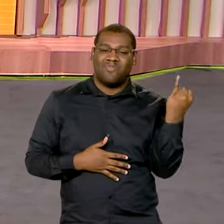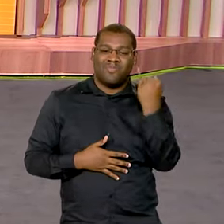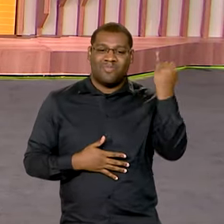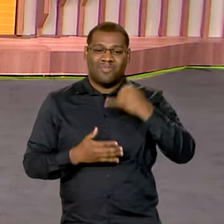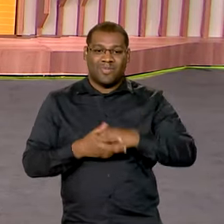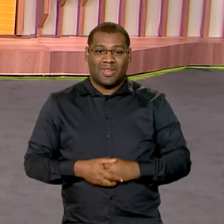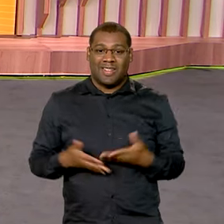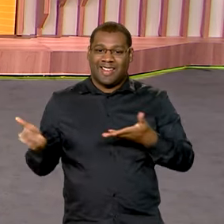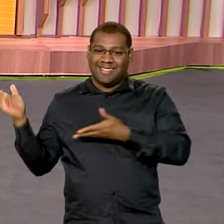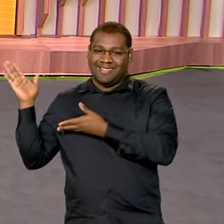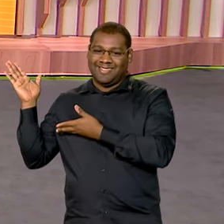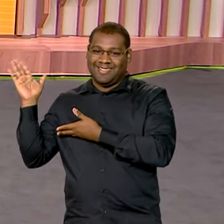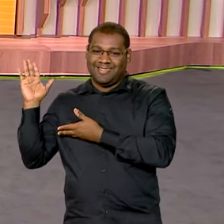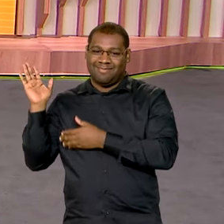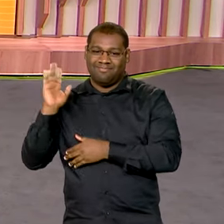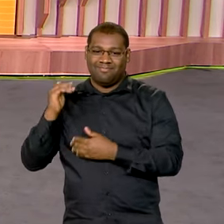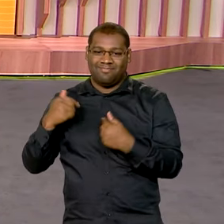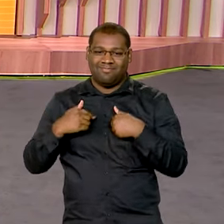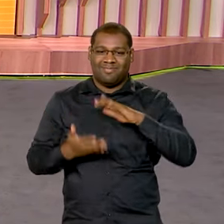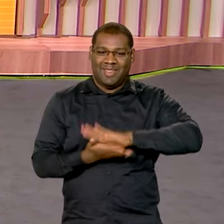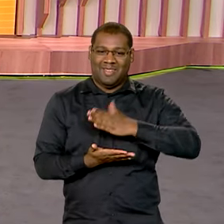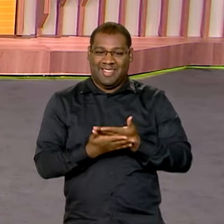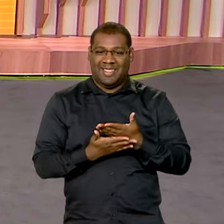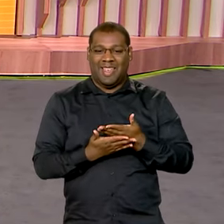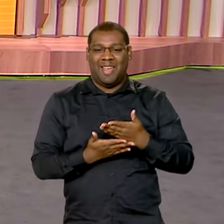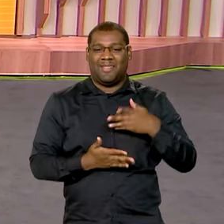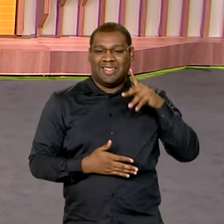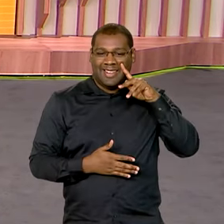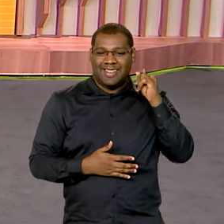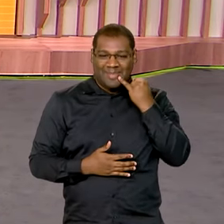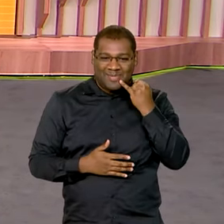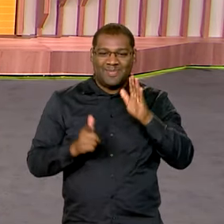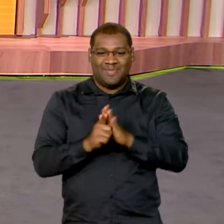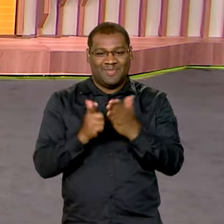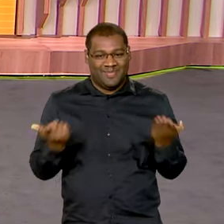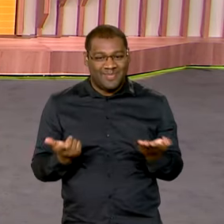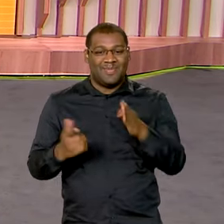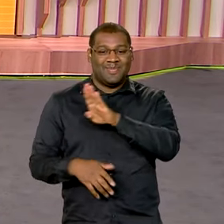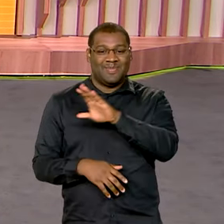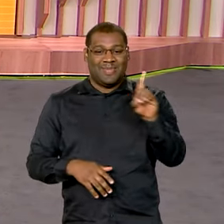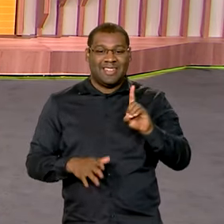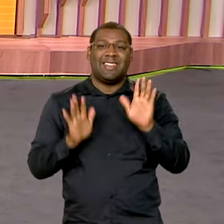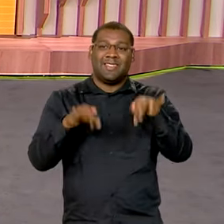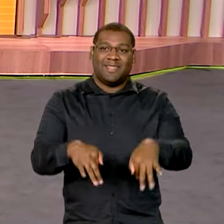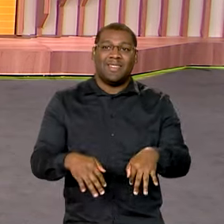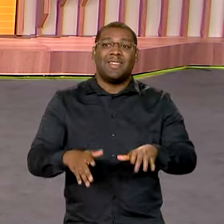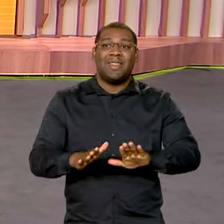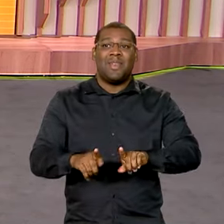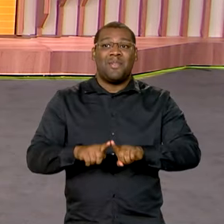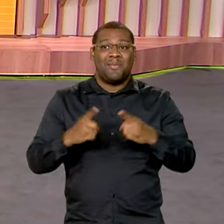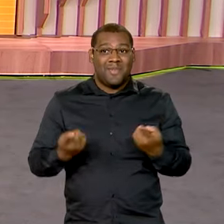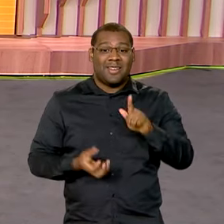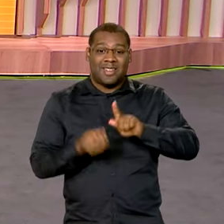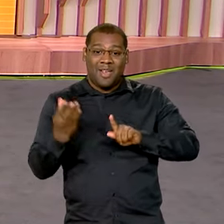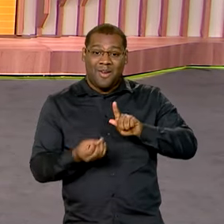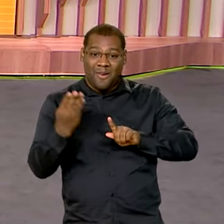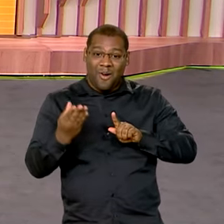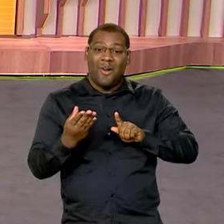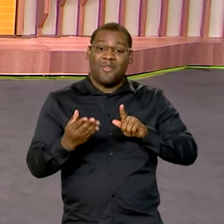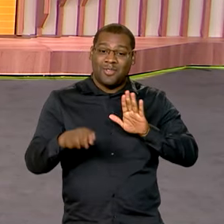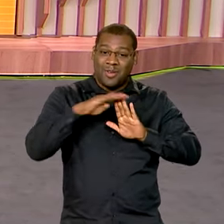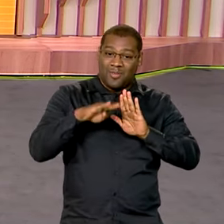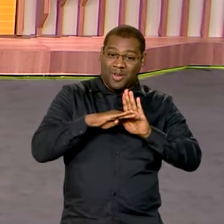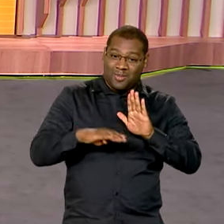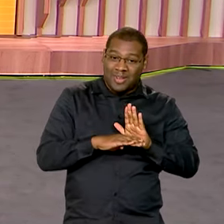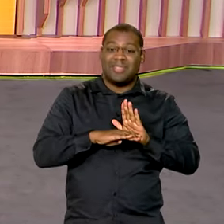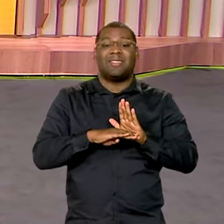Eu tenho o intérprete de Libras aí, o Iago. O Brasil em Dia fica por aqui, mas o Canal Gobi segue com a programação, mostrando todas